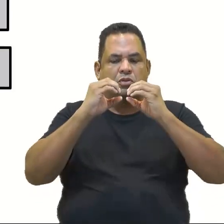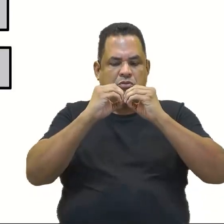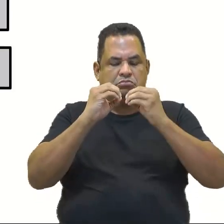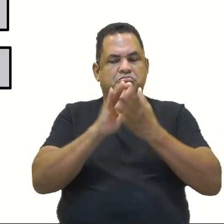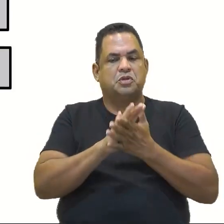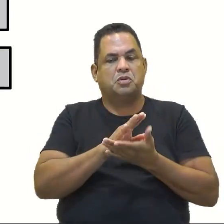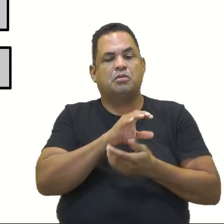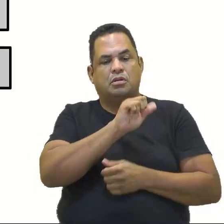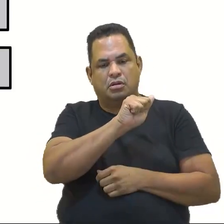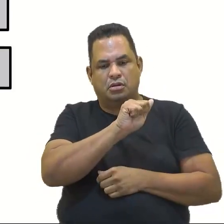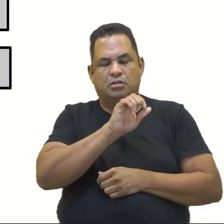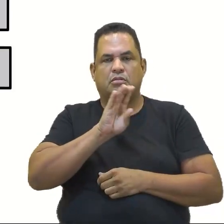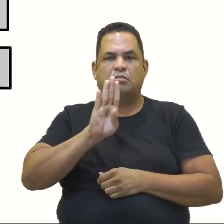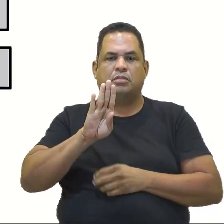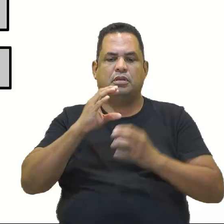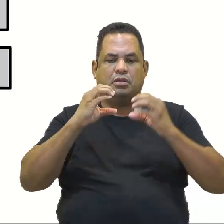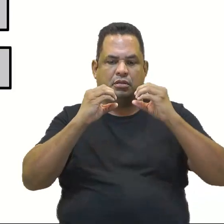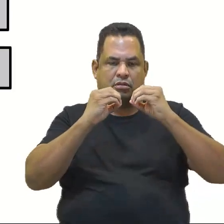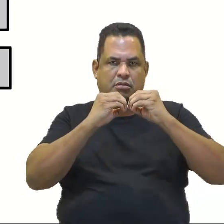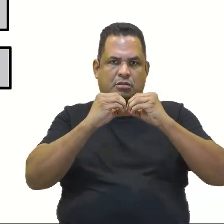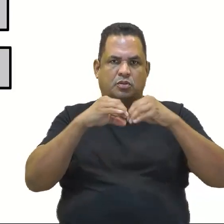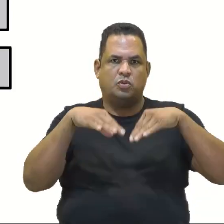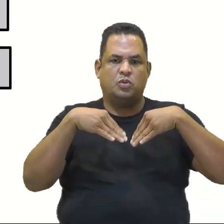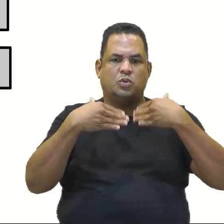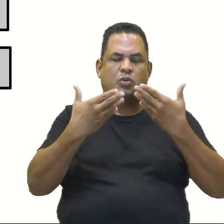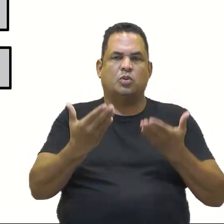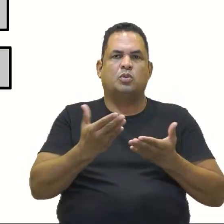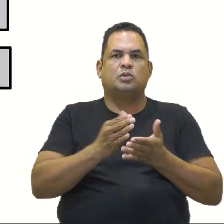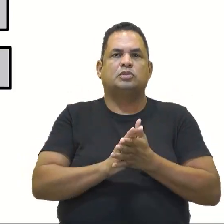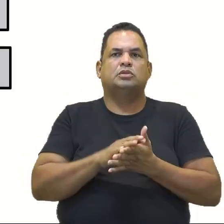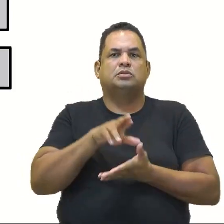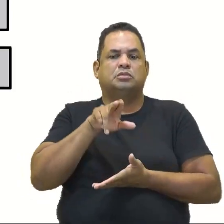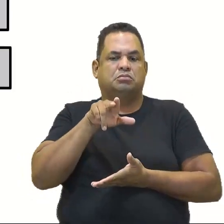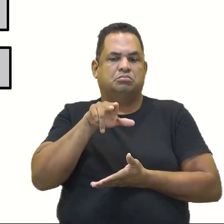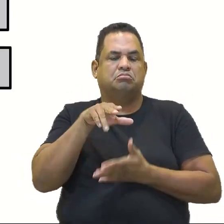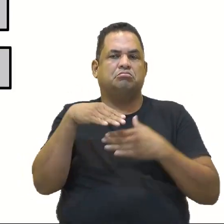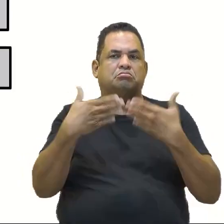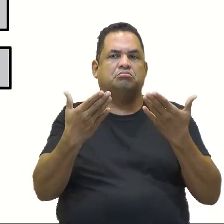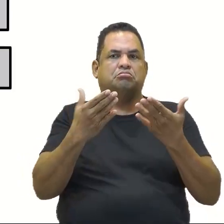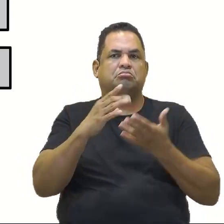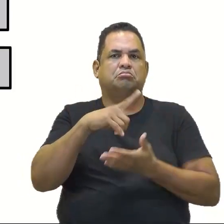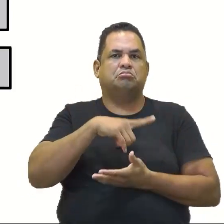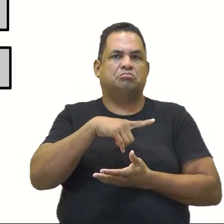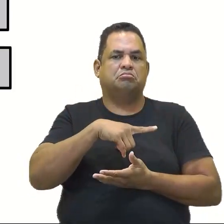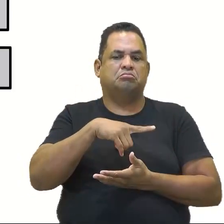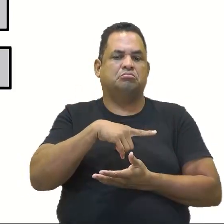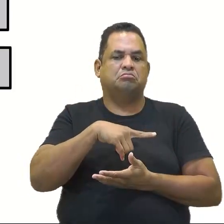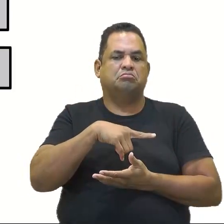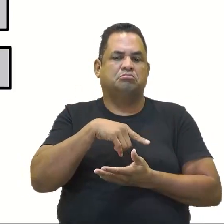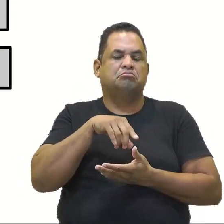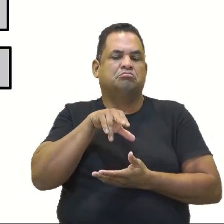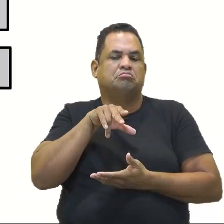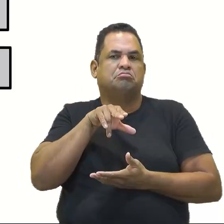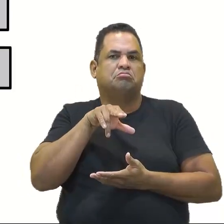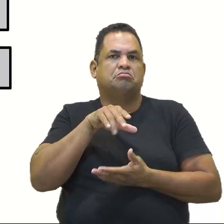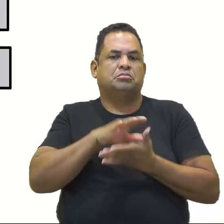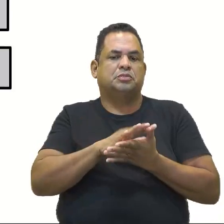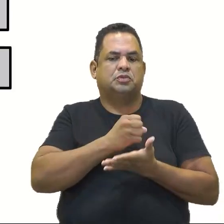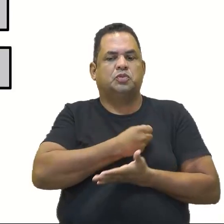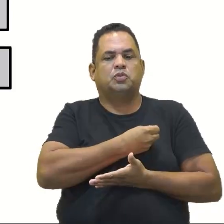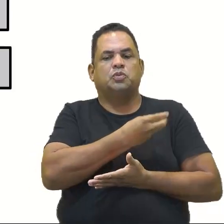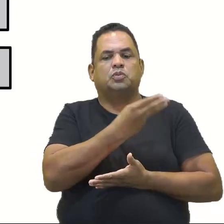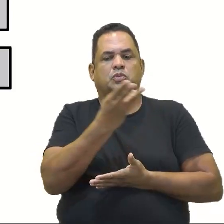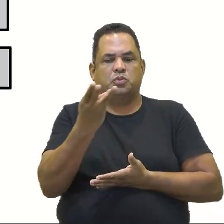conjunto B. Então quando esses conjuntos são iguais, significa que eles têm as mesmas quantidades de